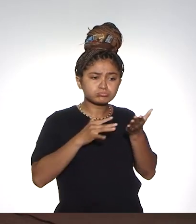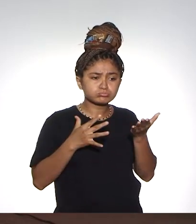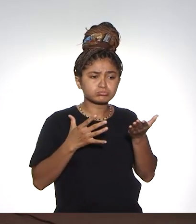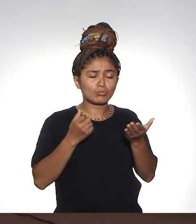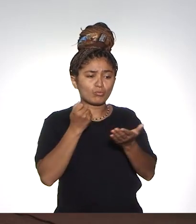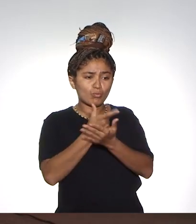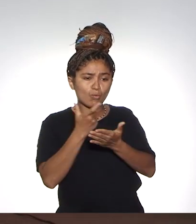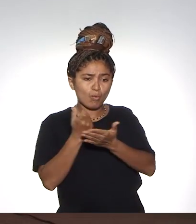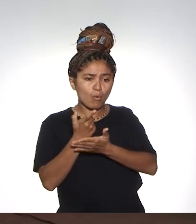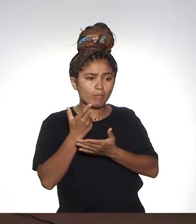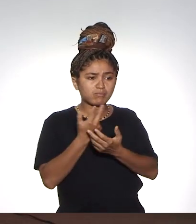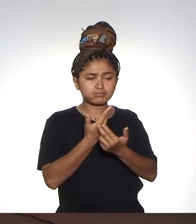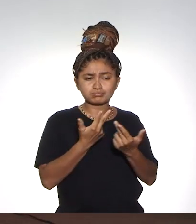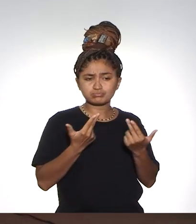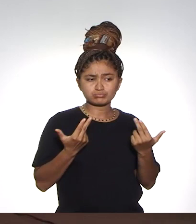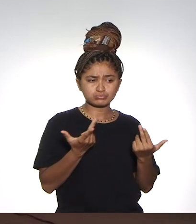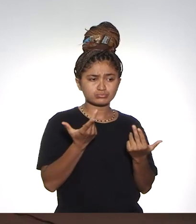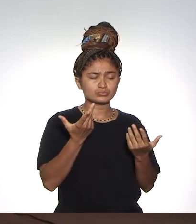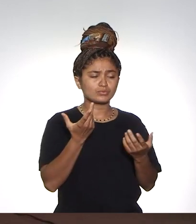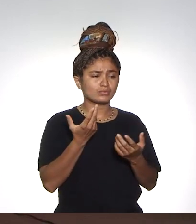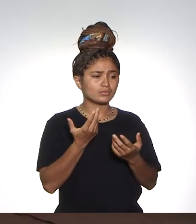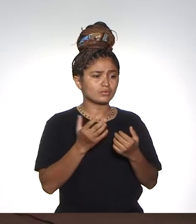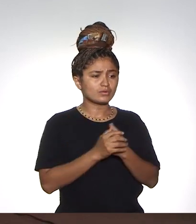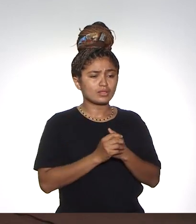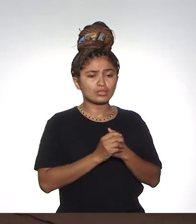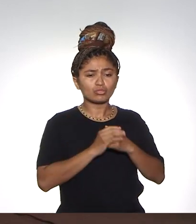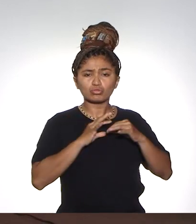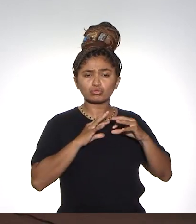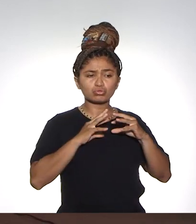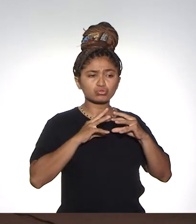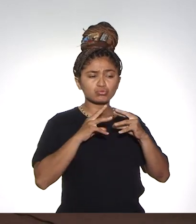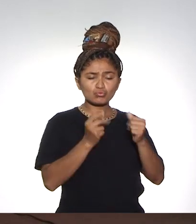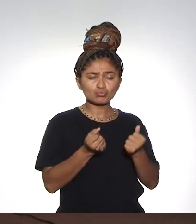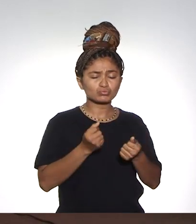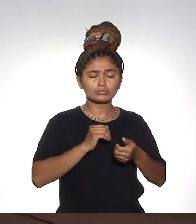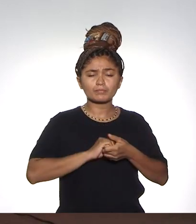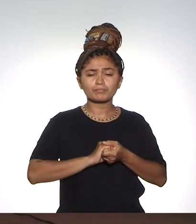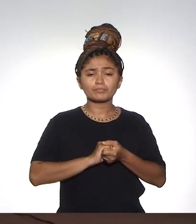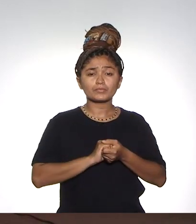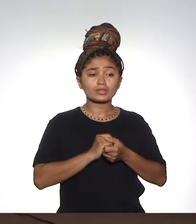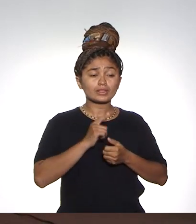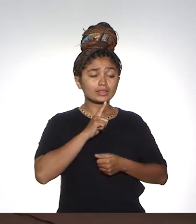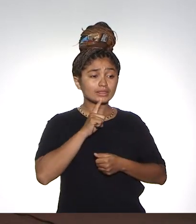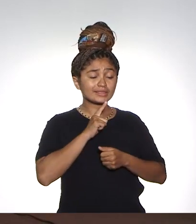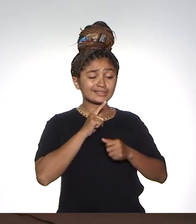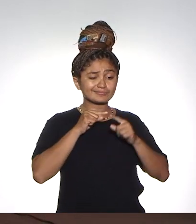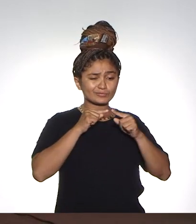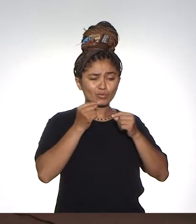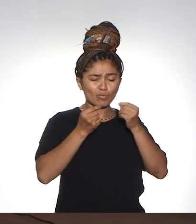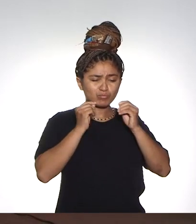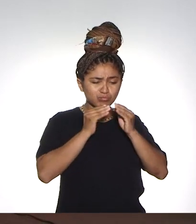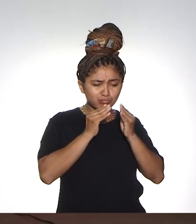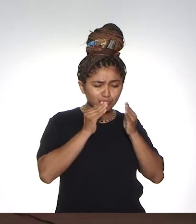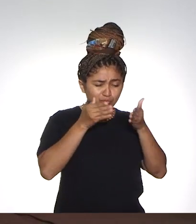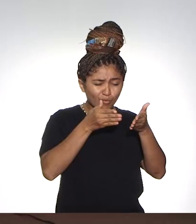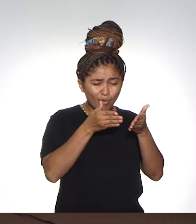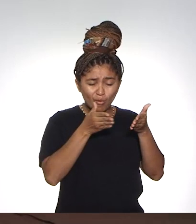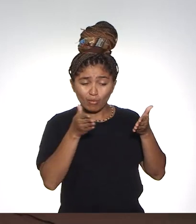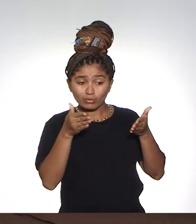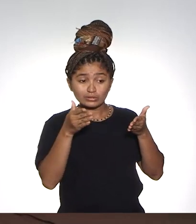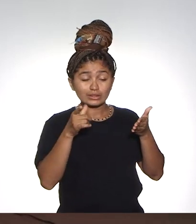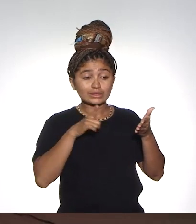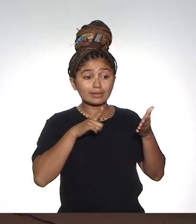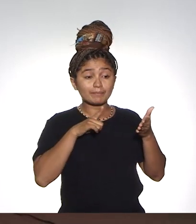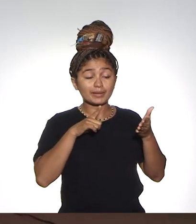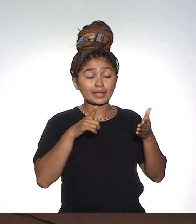das suas atividades, de aquisição de equipamentos, de produtos, de insumos. Então, houve essa descentralização, mas,